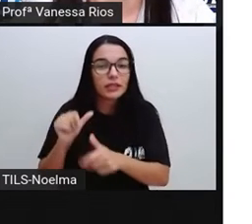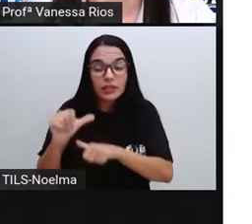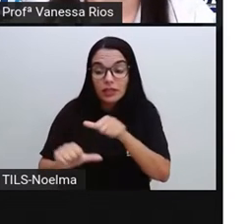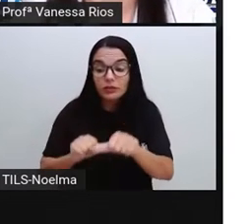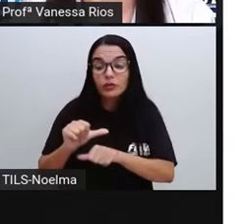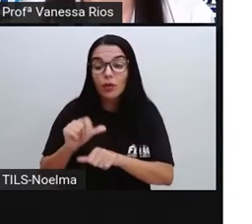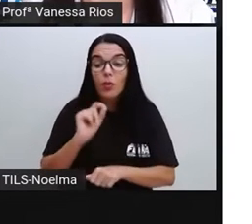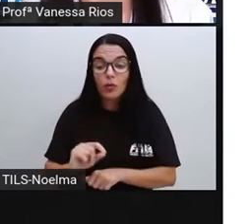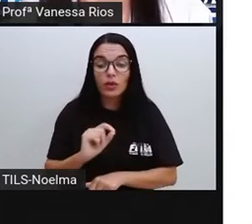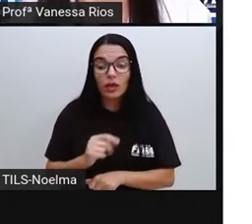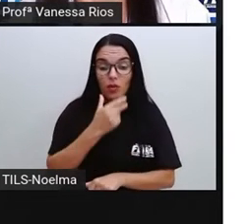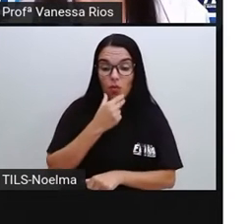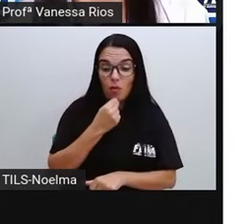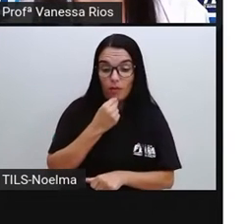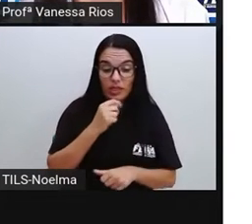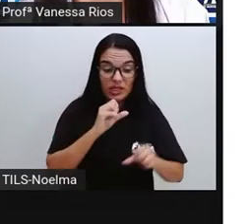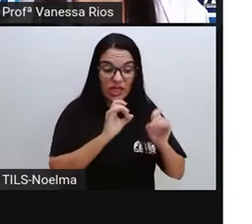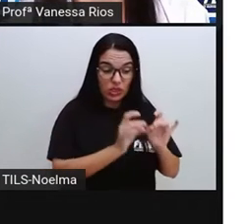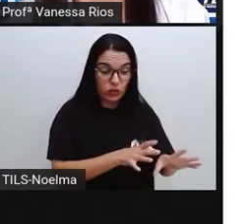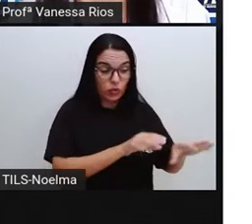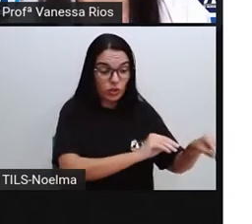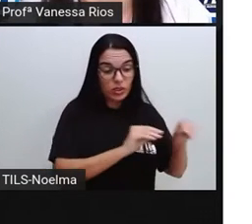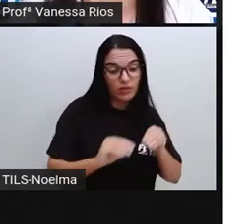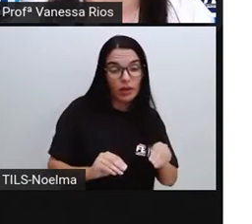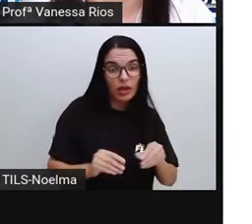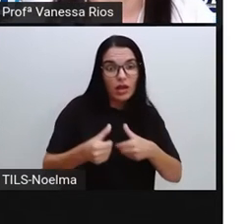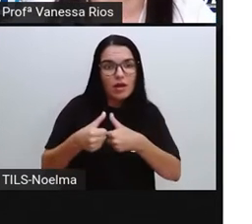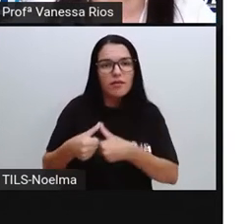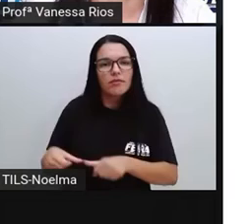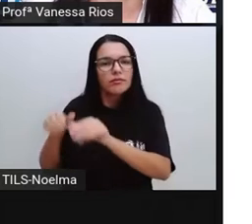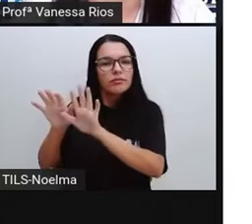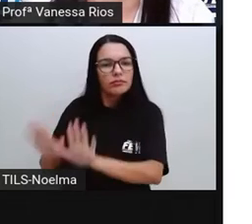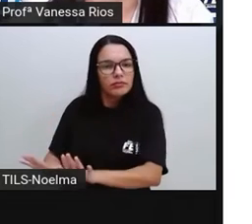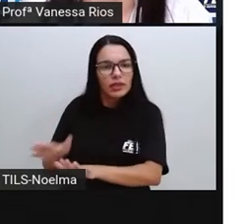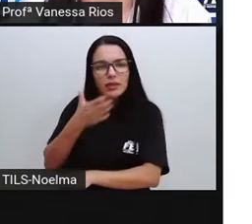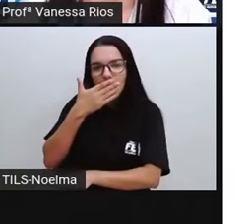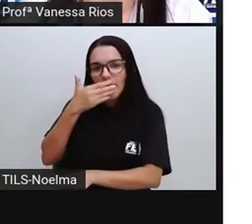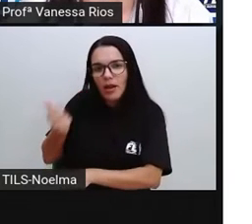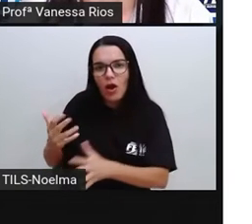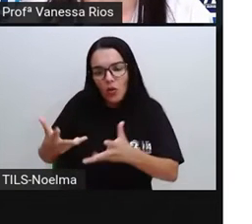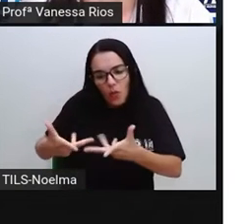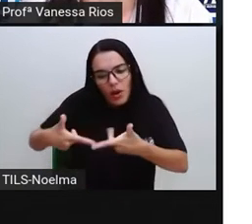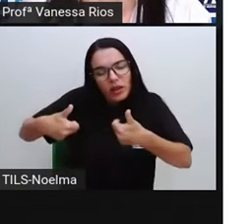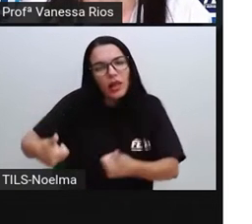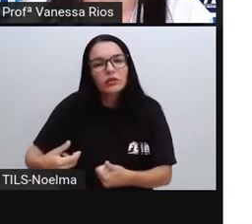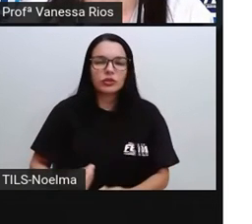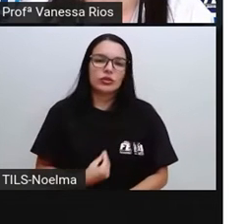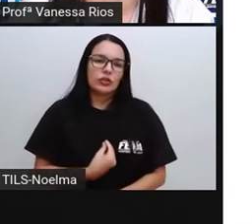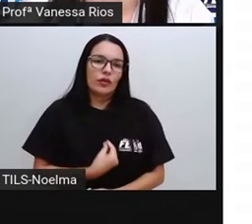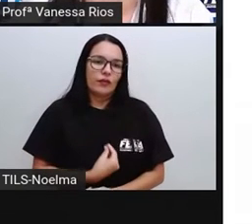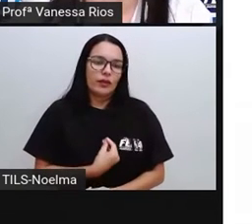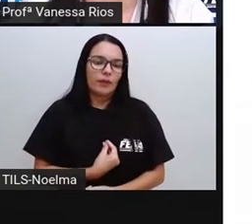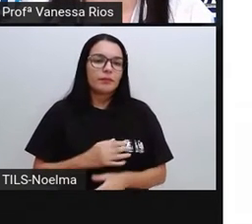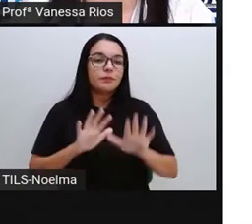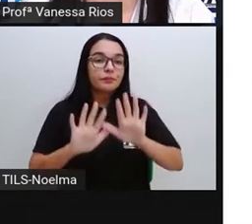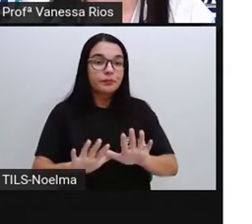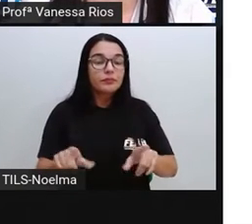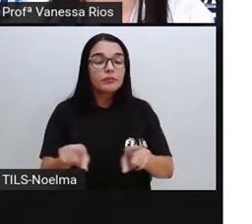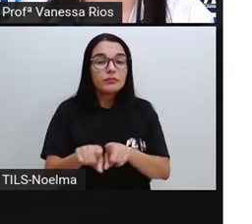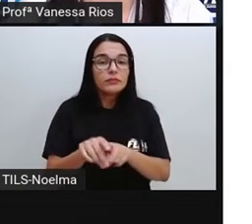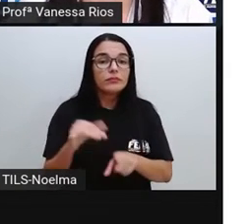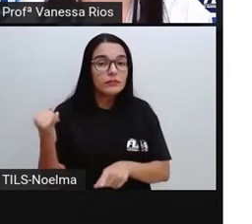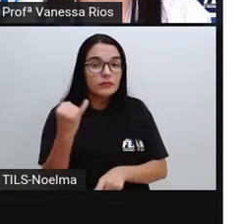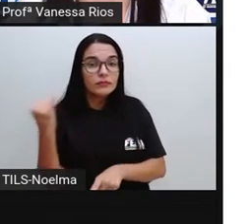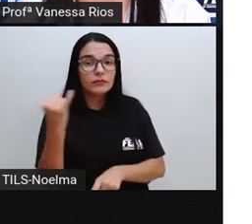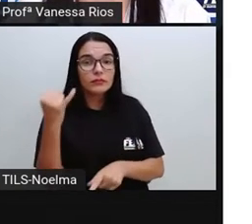e, com isso, podia começar a desfrutar de melhor qualidade de vida. E é importante a gente perceber que esse